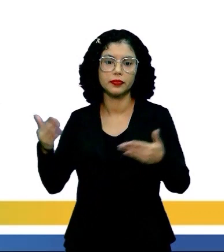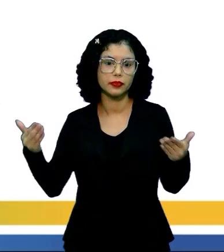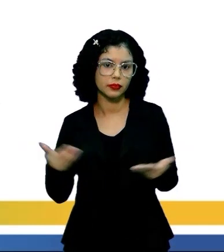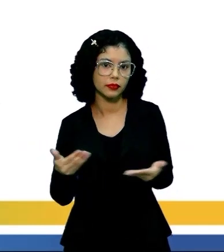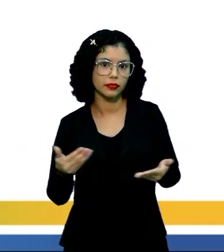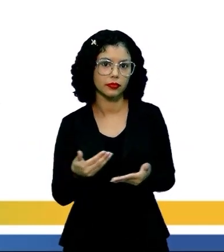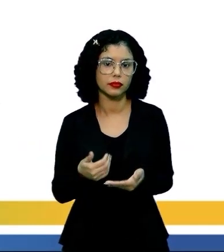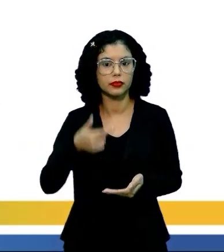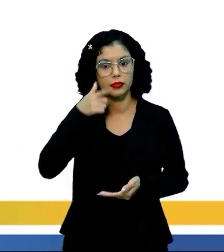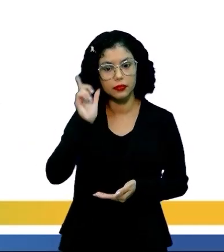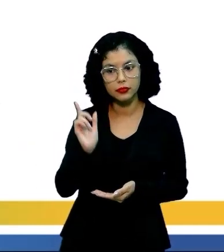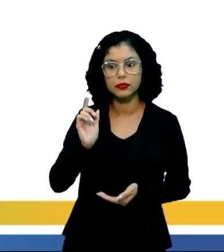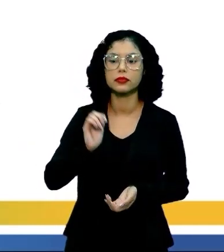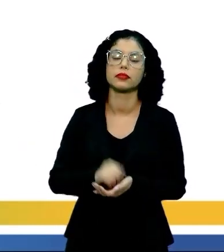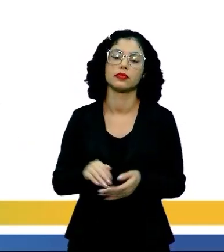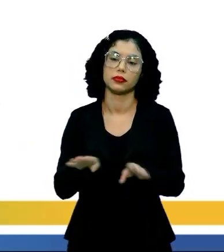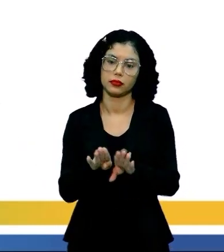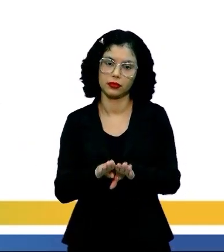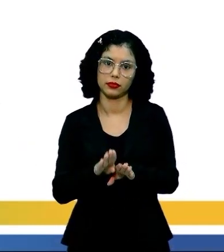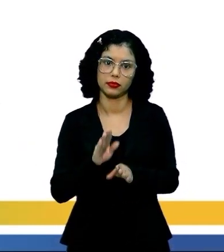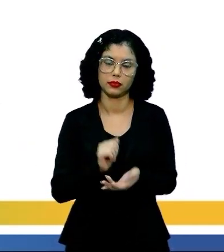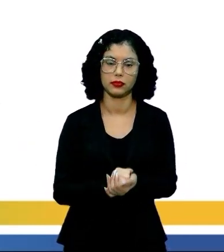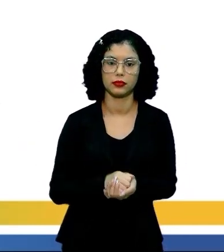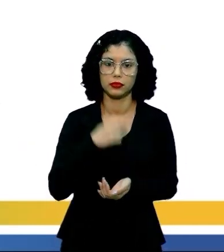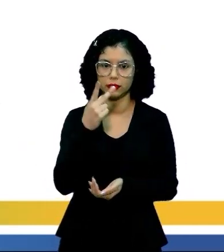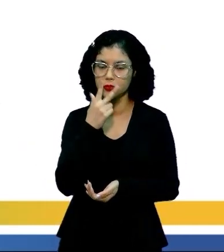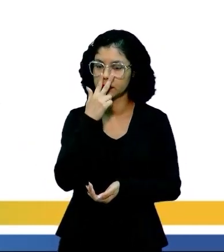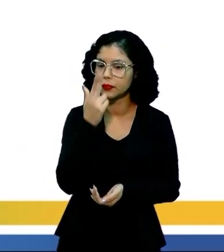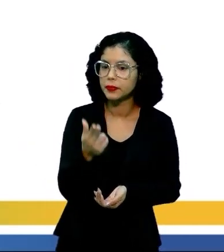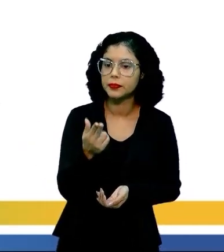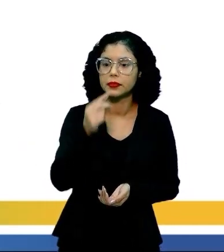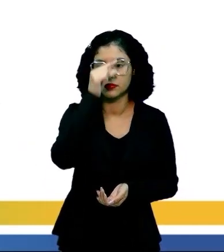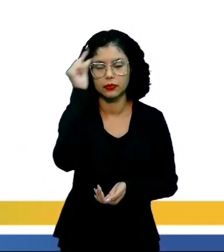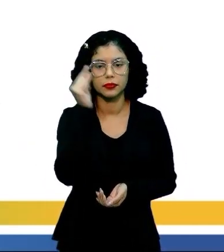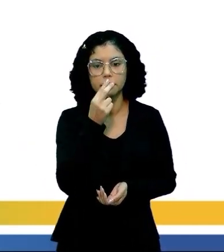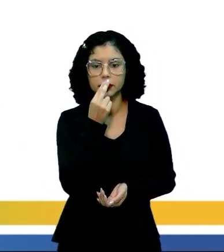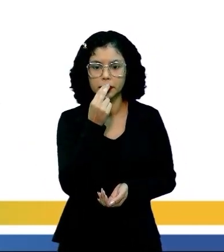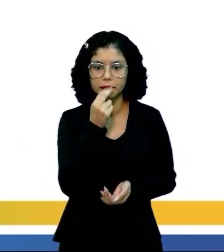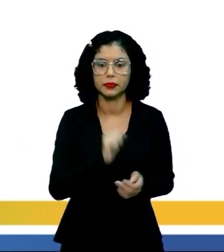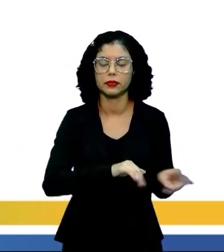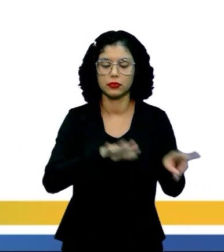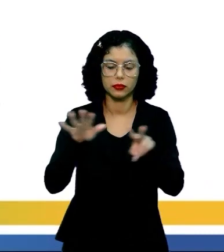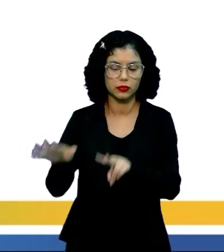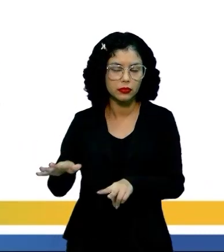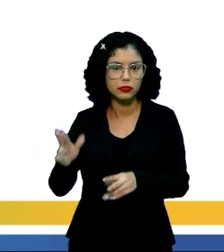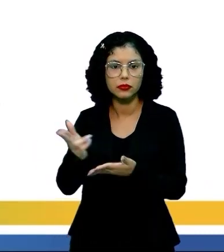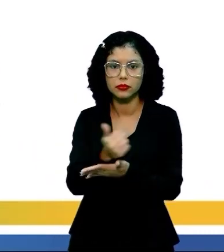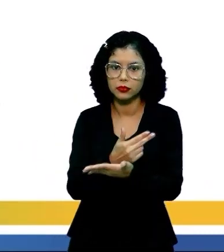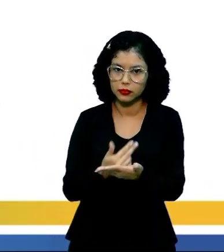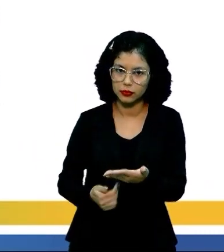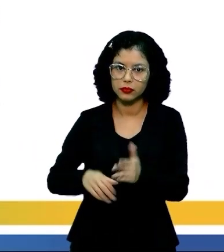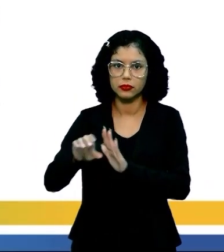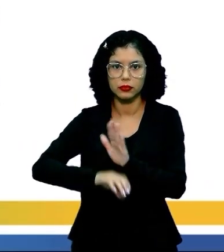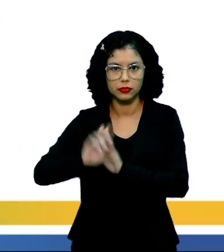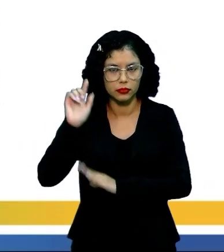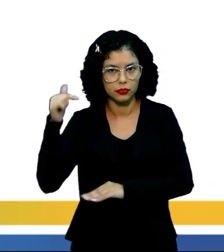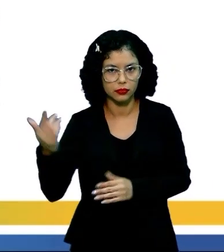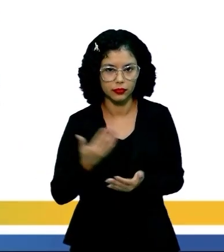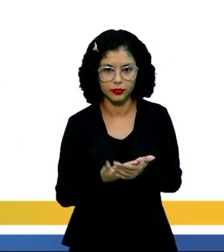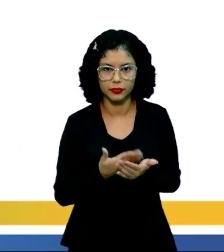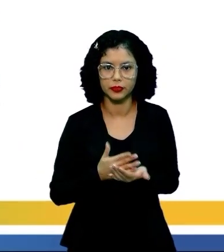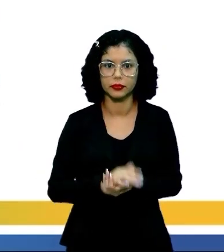Antes que eu esqueça, Monteiro Lobato aparece novamente na Semana de Arte Moderna, conteúdo da nossa próxima